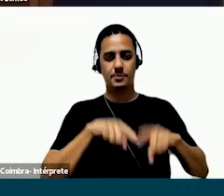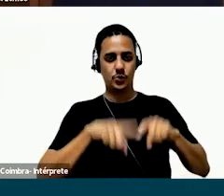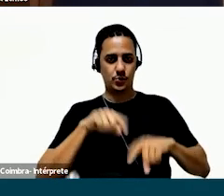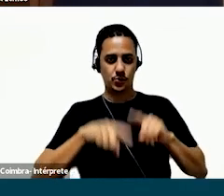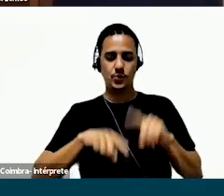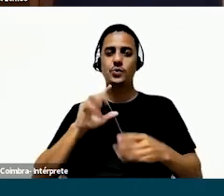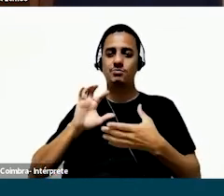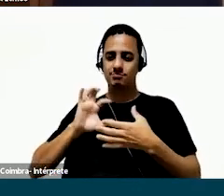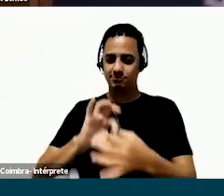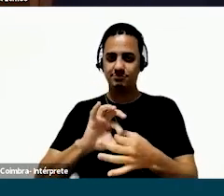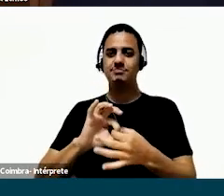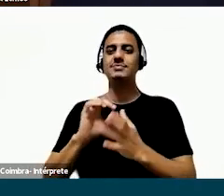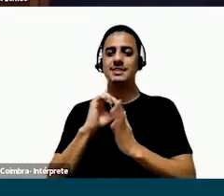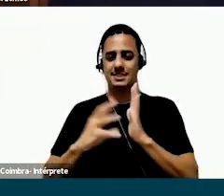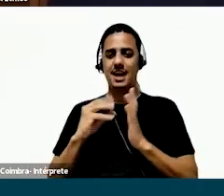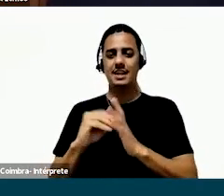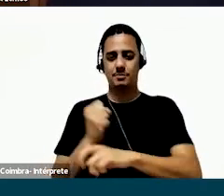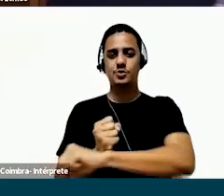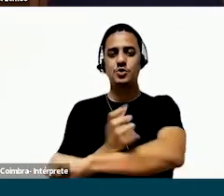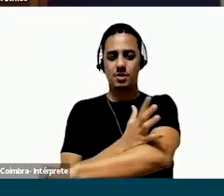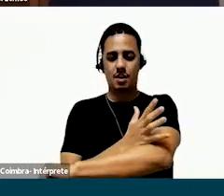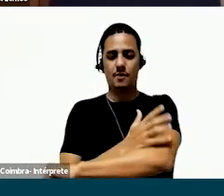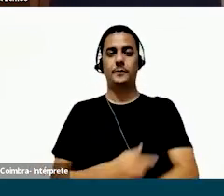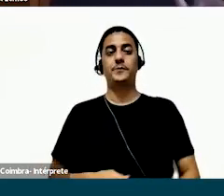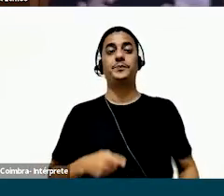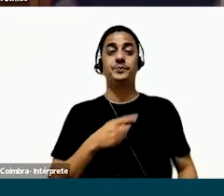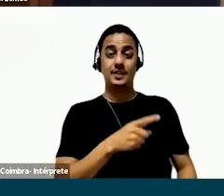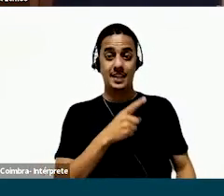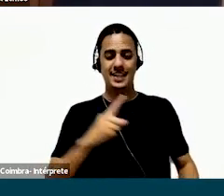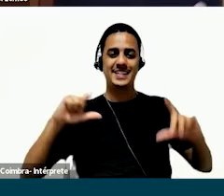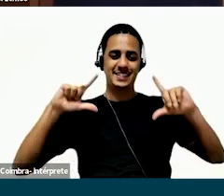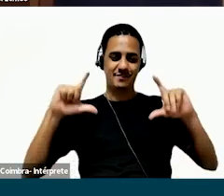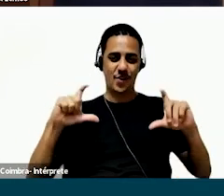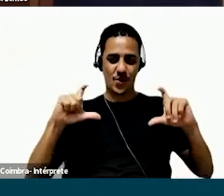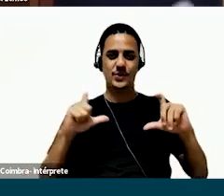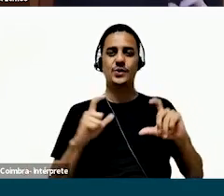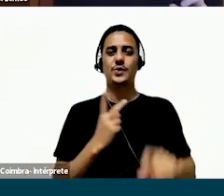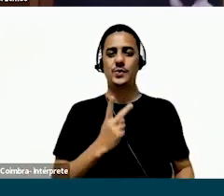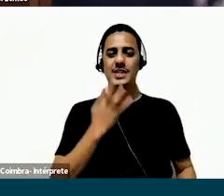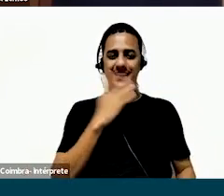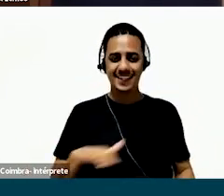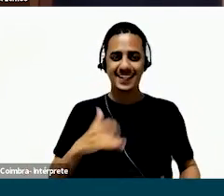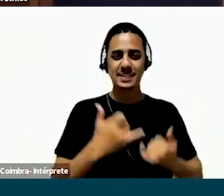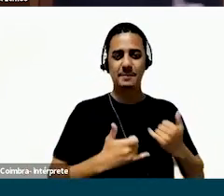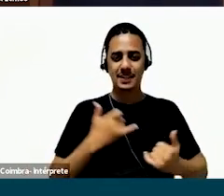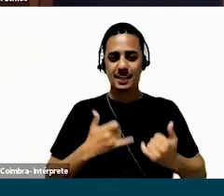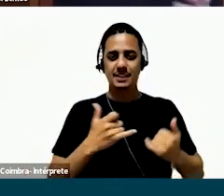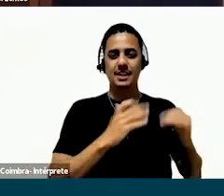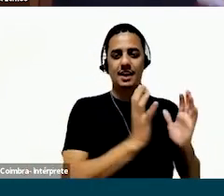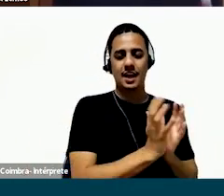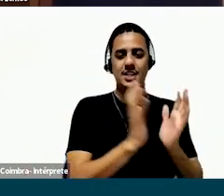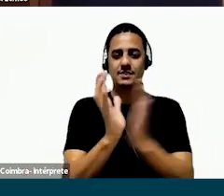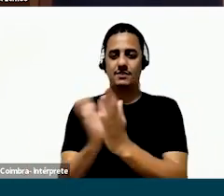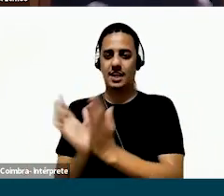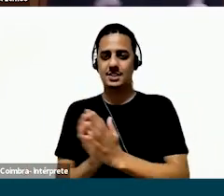ao design desses produtos, e aí bem nessa pegada de design emocional mesmo. Então, a imagem desse slide é uma foto de duas crianças